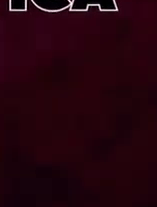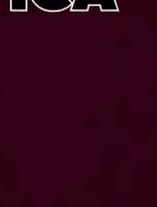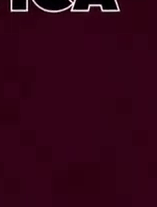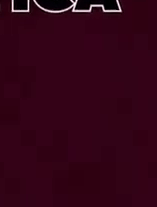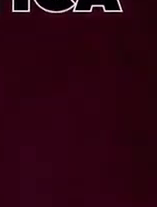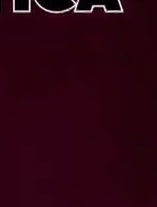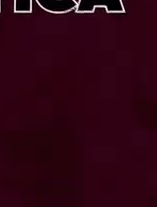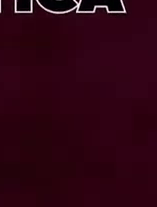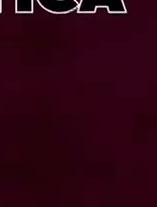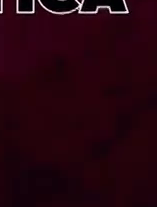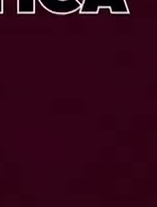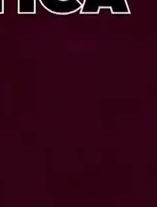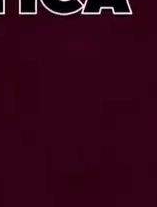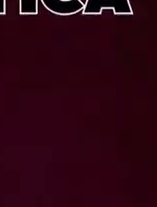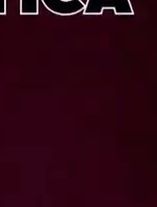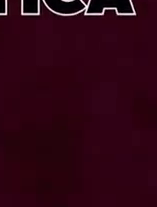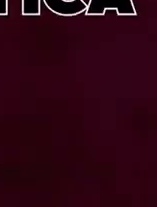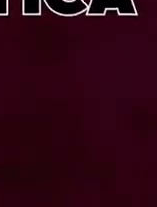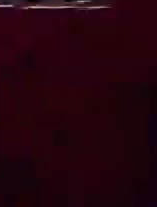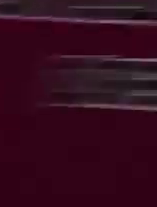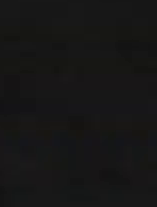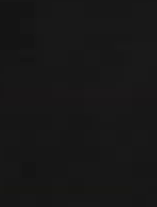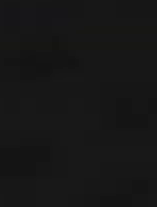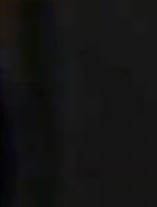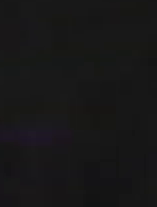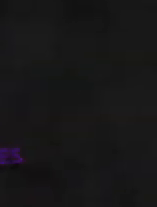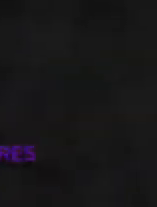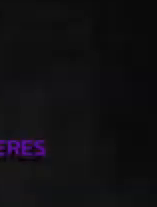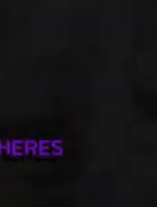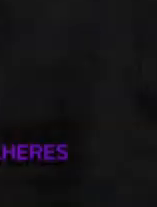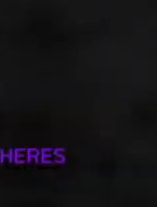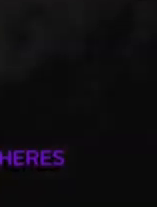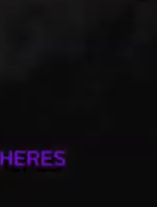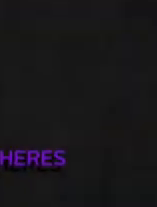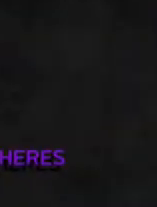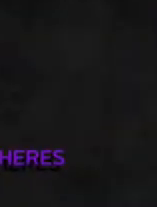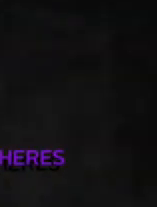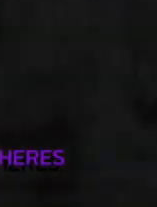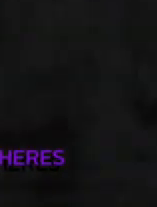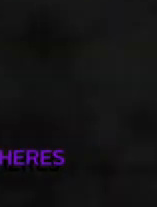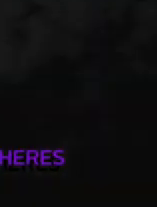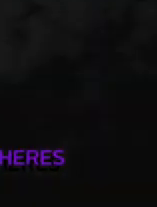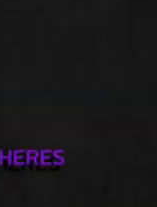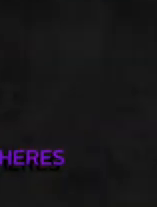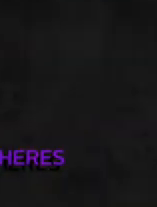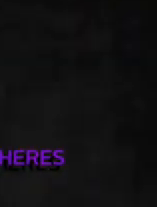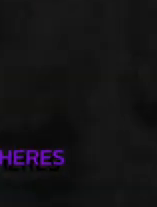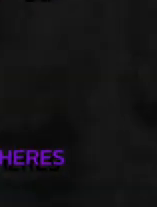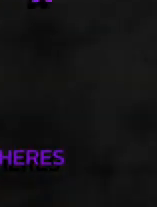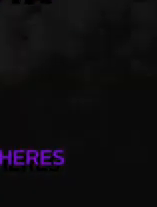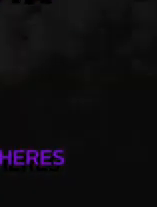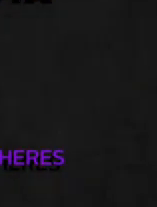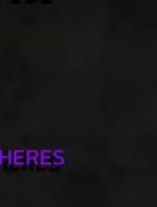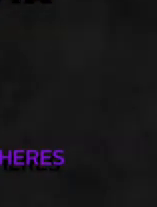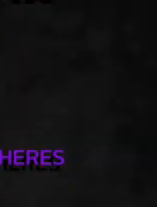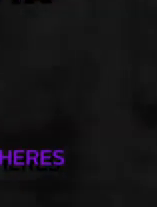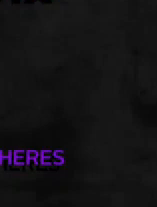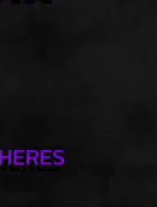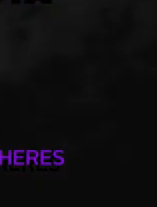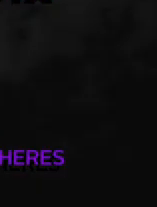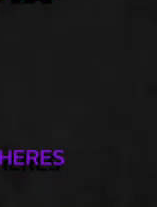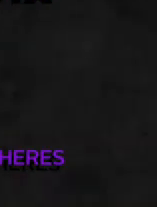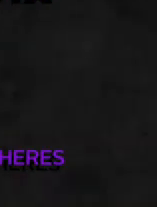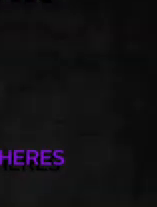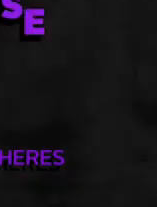Transfobia e a Violência Política de Gênero Para a ONU Mulheres, violência política de gênero é qualquer